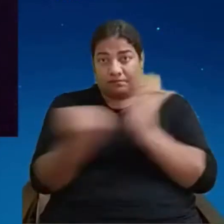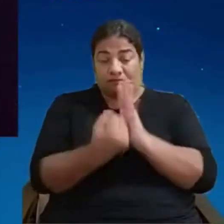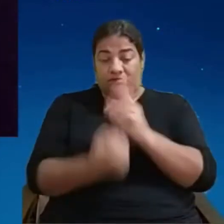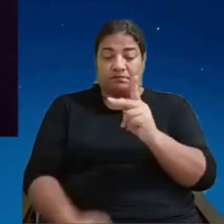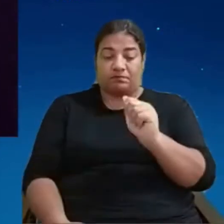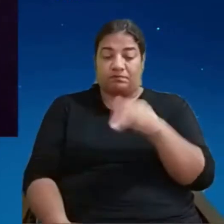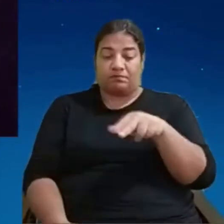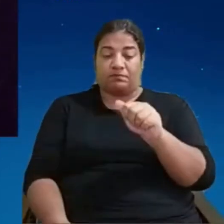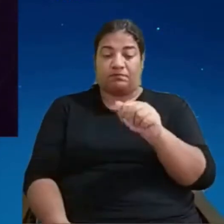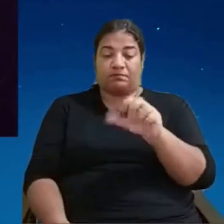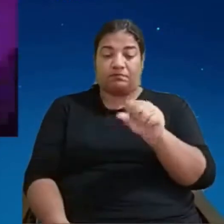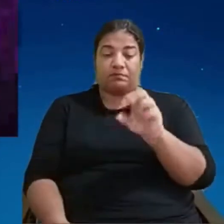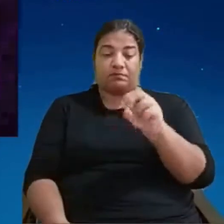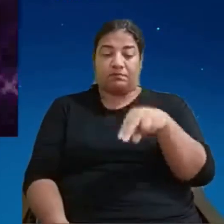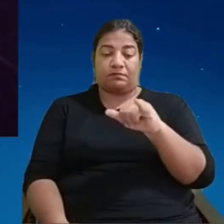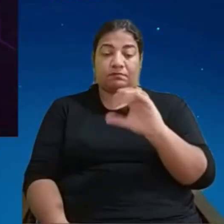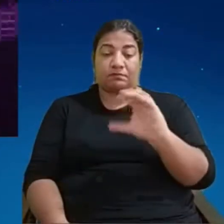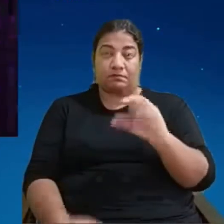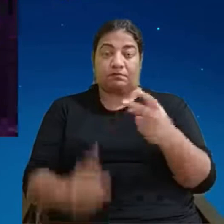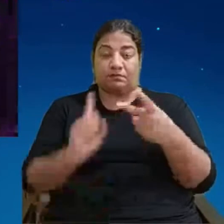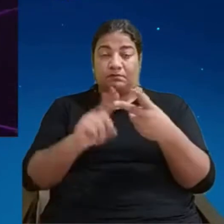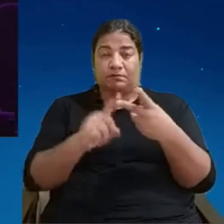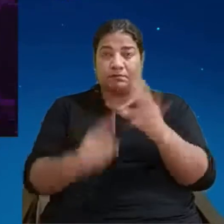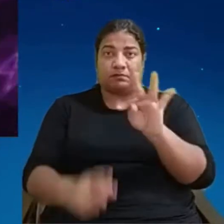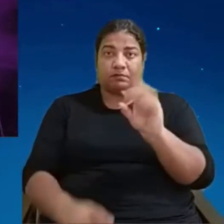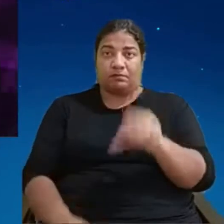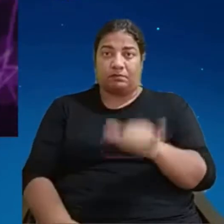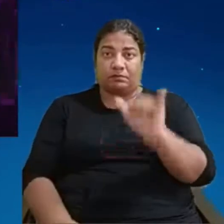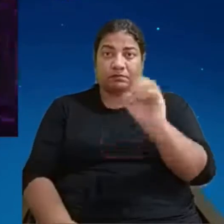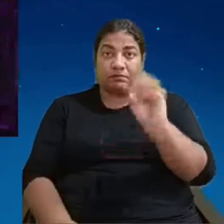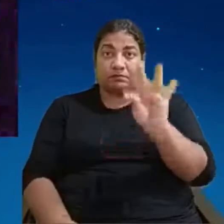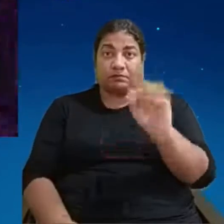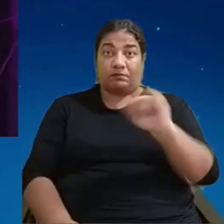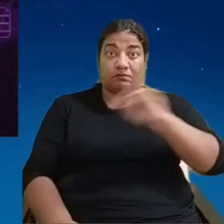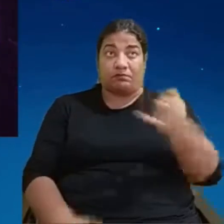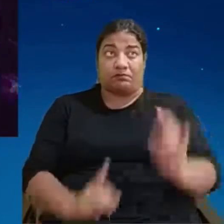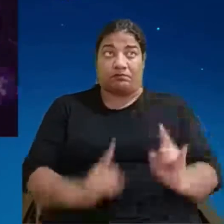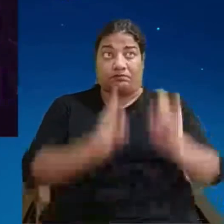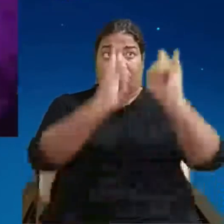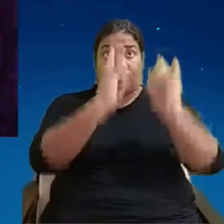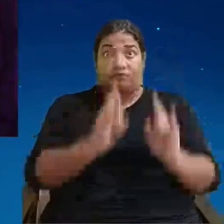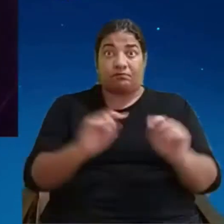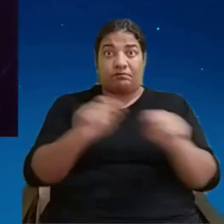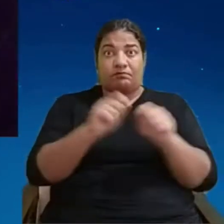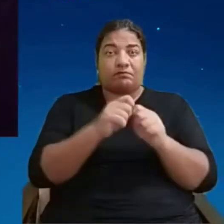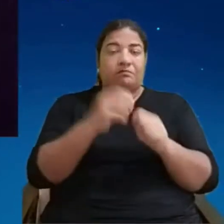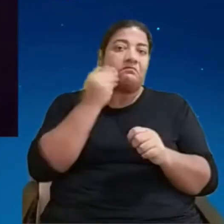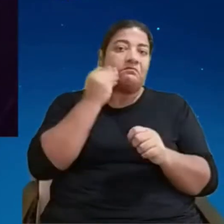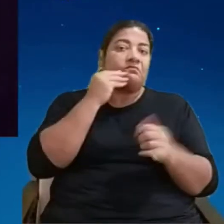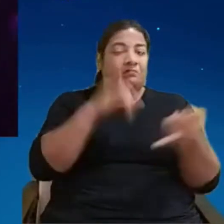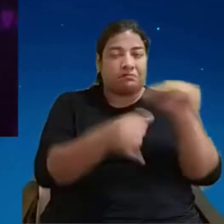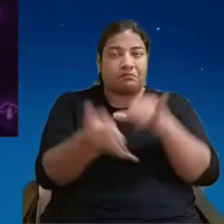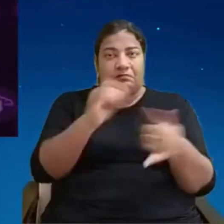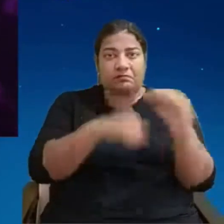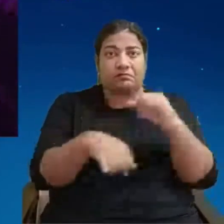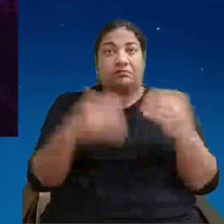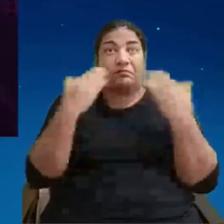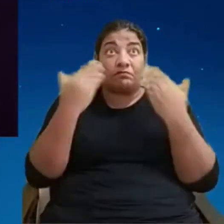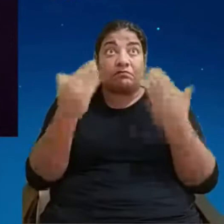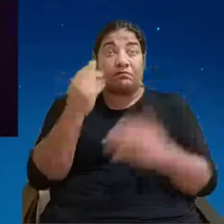criando esses sandboxes, laboratórios para mostrar como é que vai ser o nosso dia a dia, como é que vai ser o uso da tecnologia